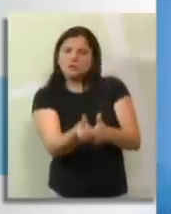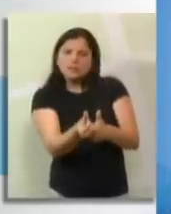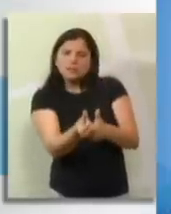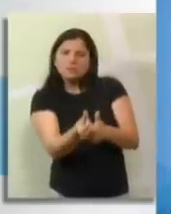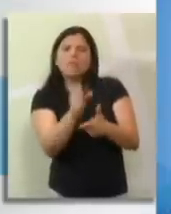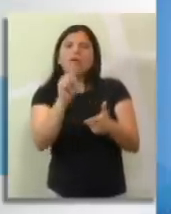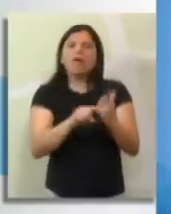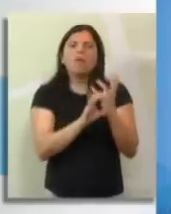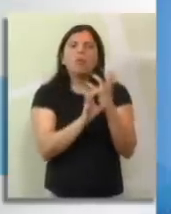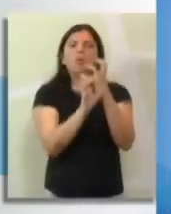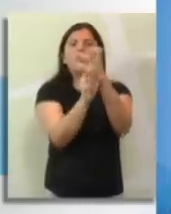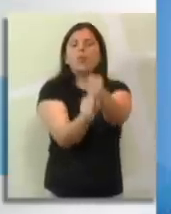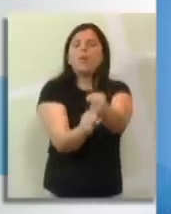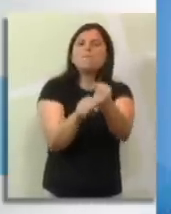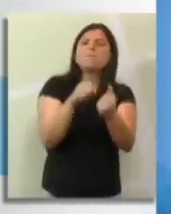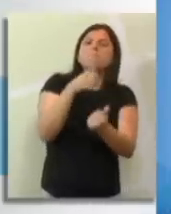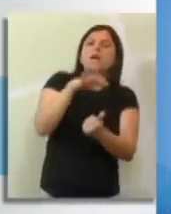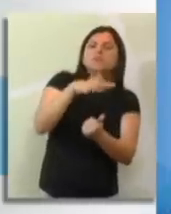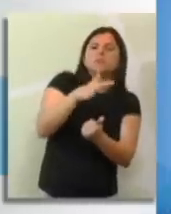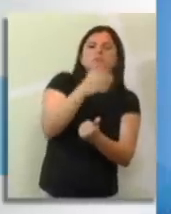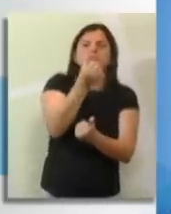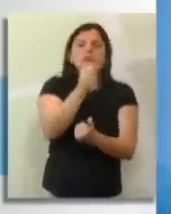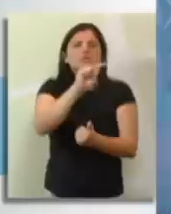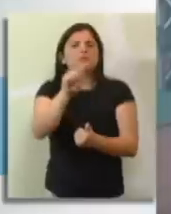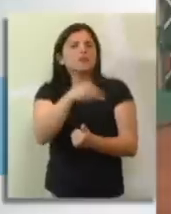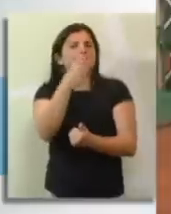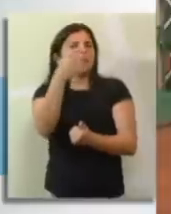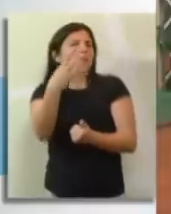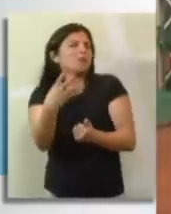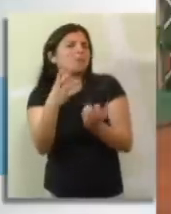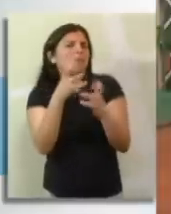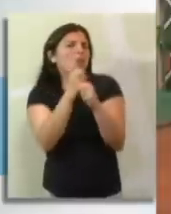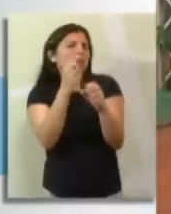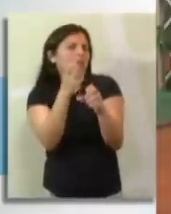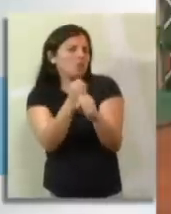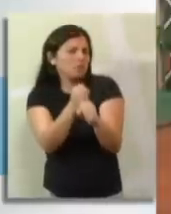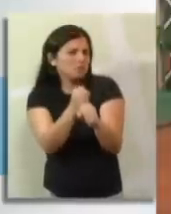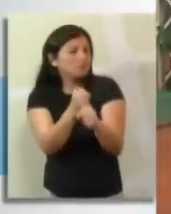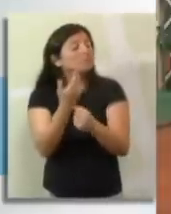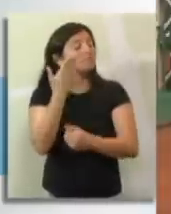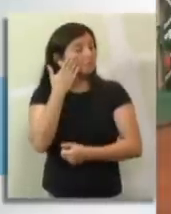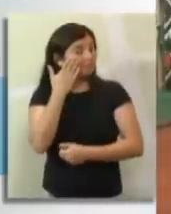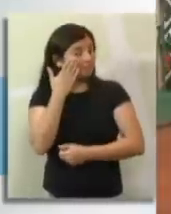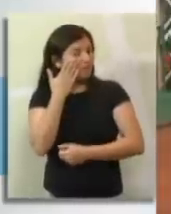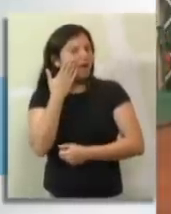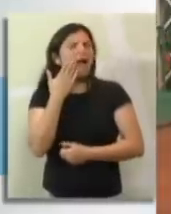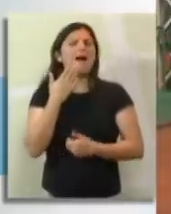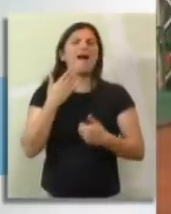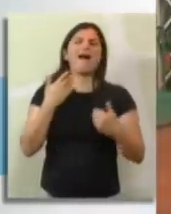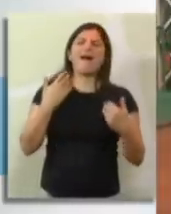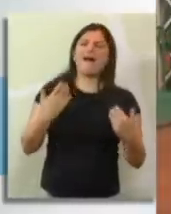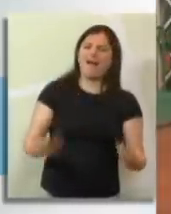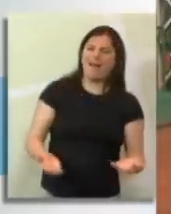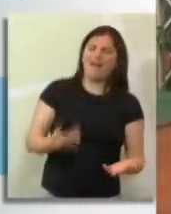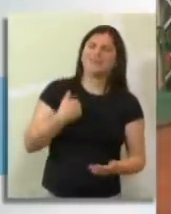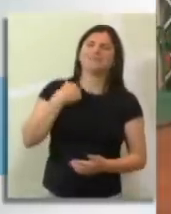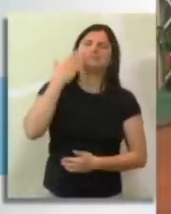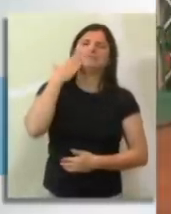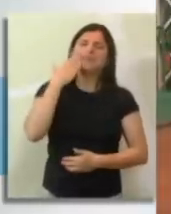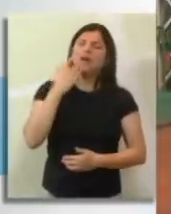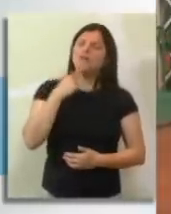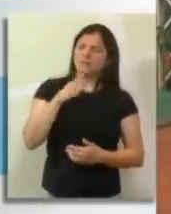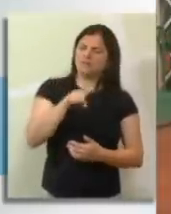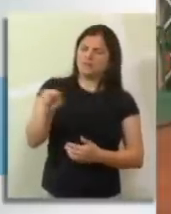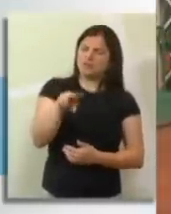Uma média de 6,5 pontos por set. Entendeu? Ah, conectei. Então você é muito boa mesmo, né, amiga? Vai me ensinar a jogar.